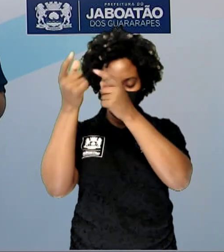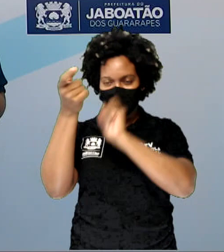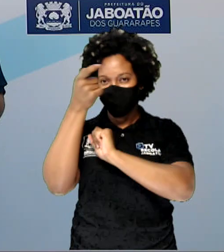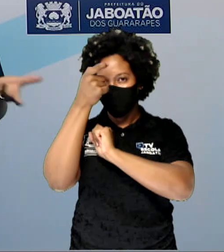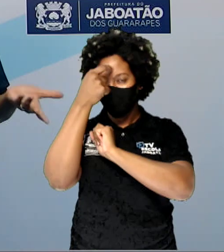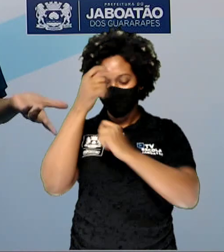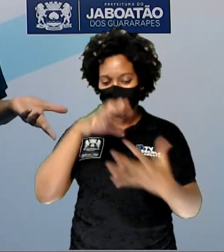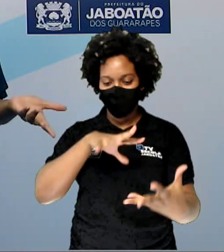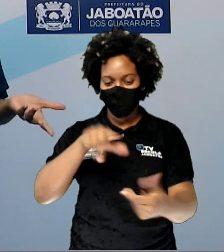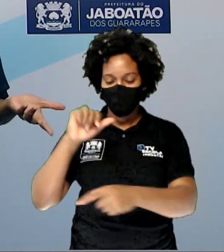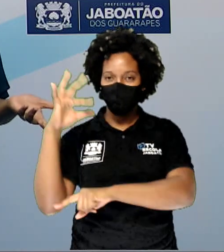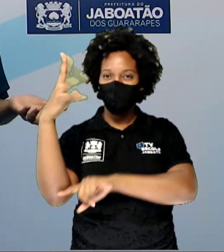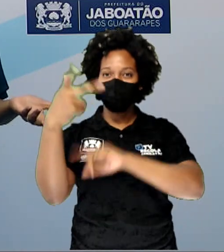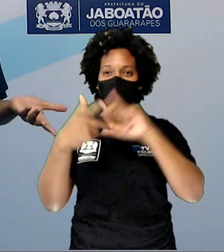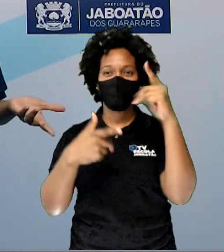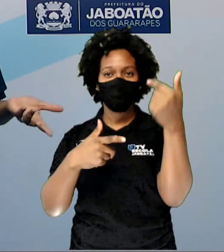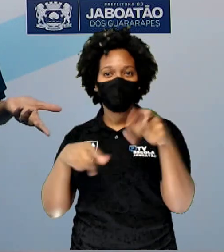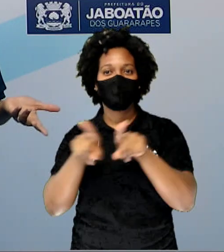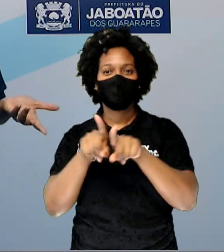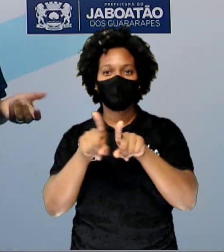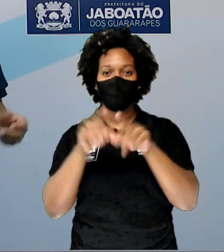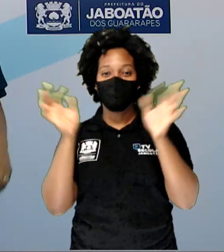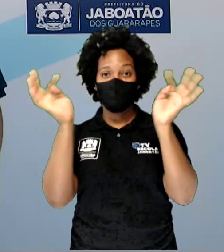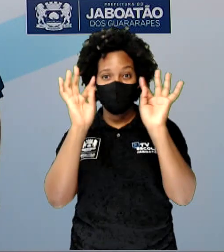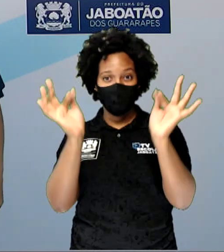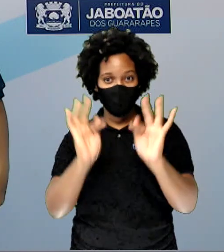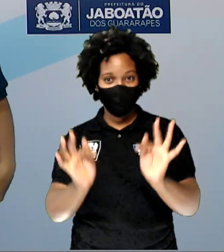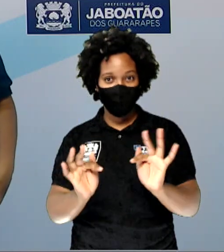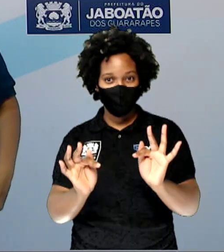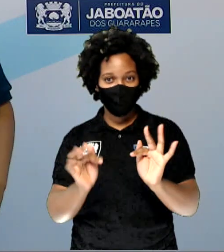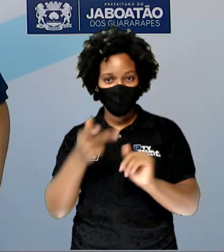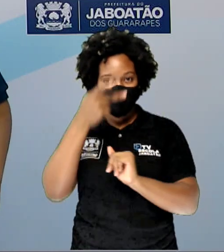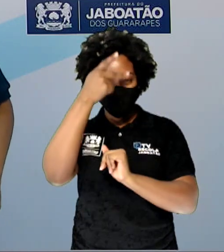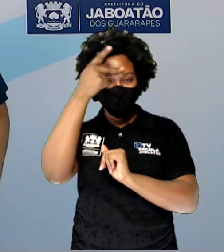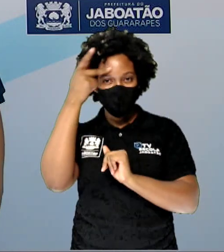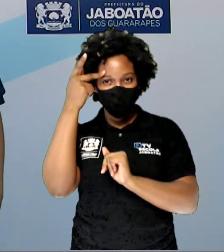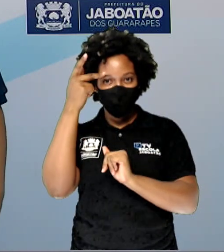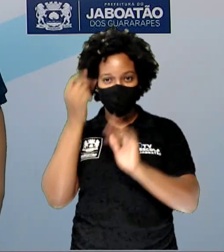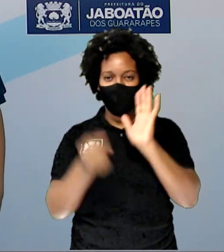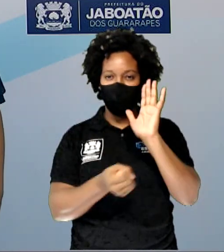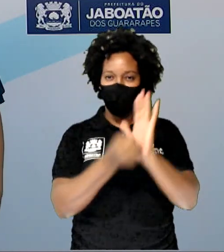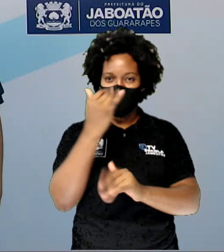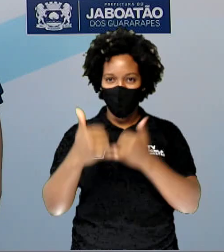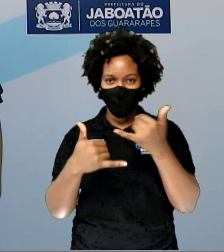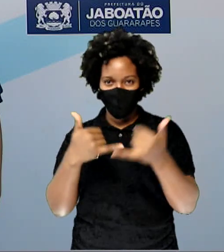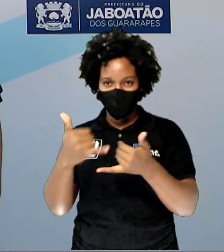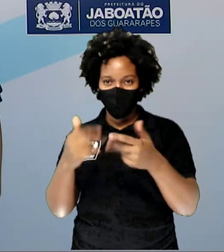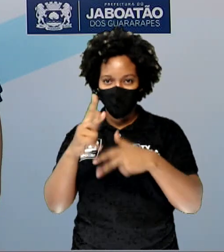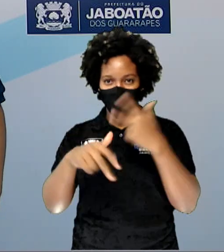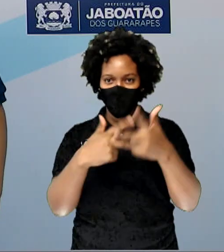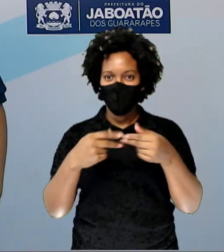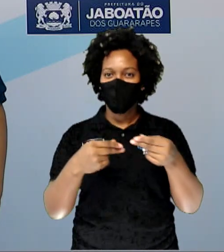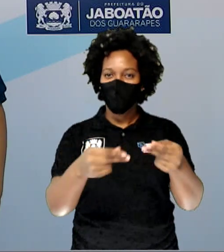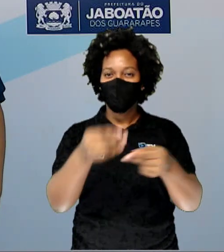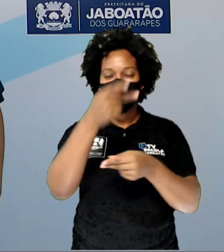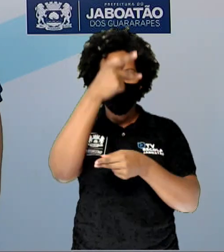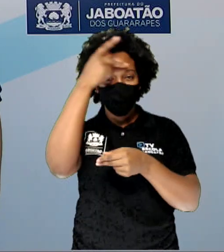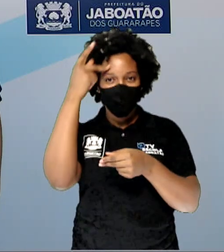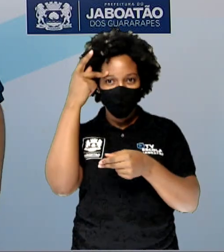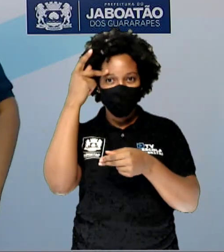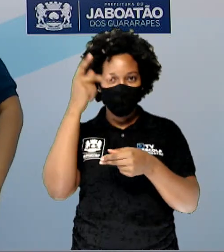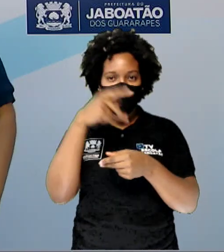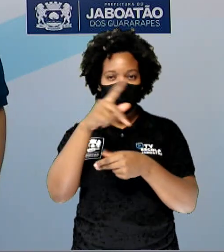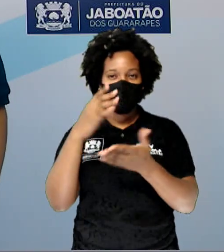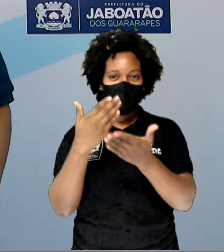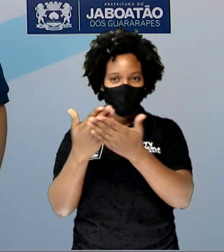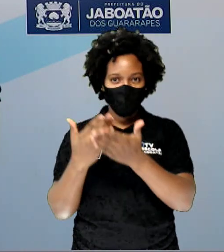ecológica e ainda vai fazer alguém feliz. Ok? Façam o seu brinquedo, presenteem alguém e aguardo